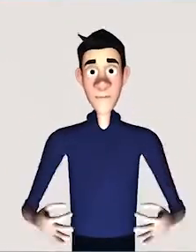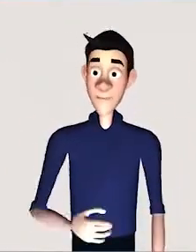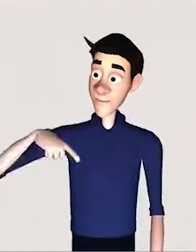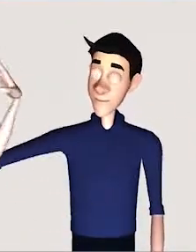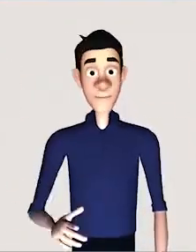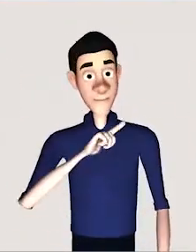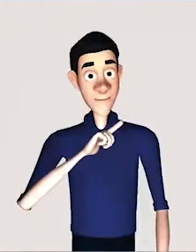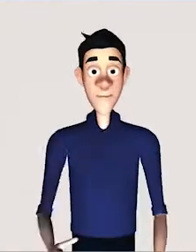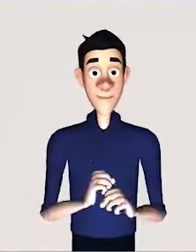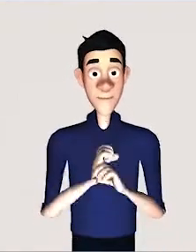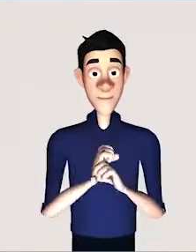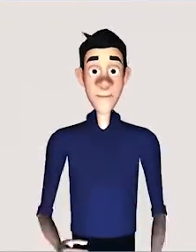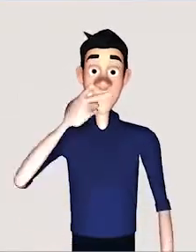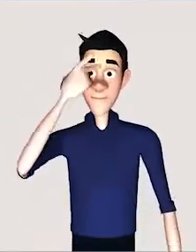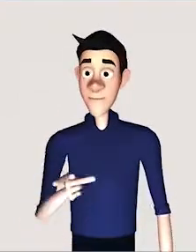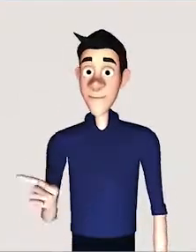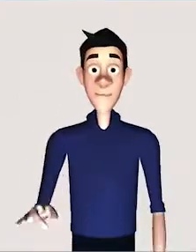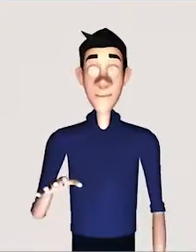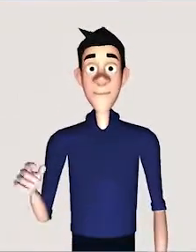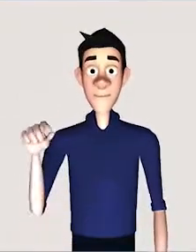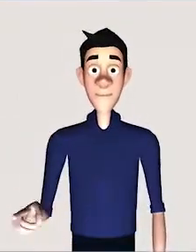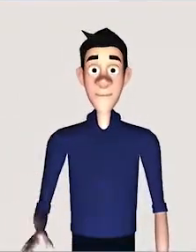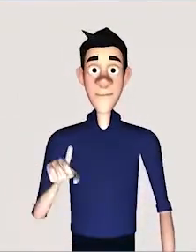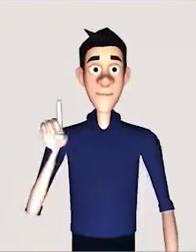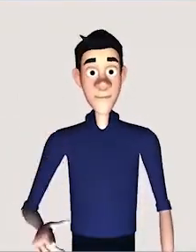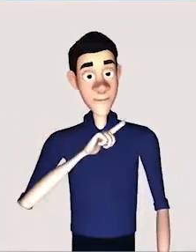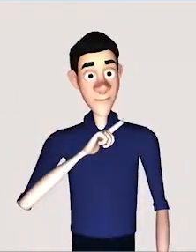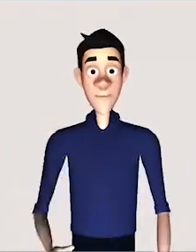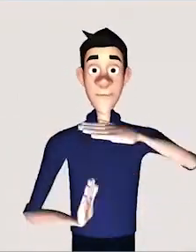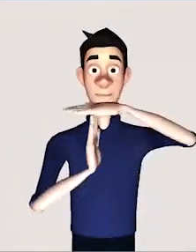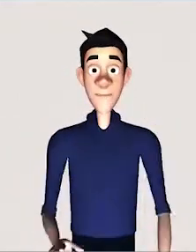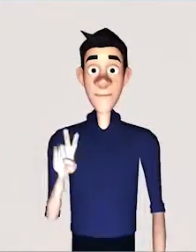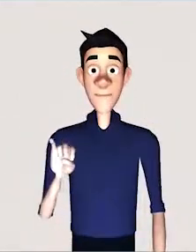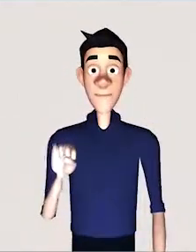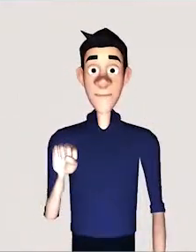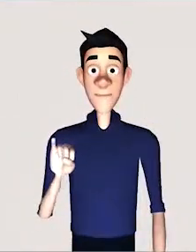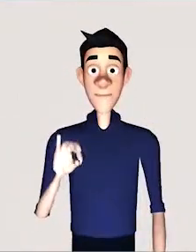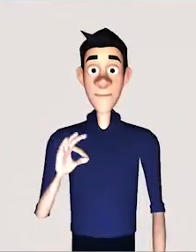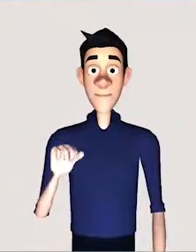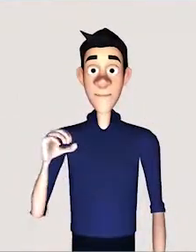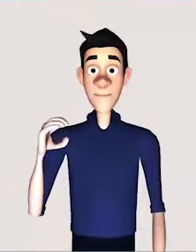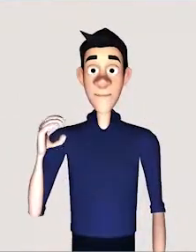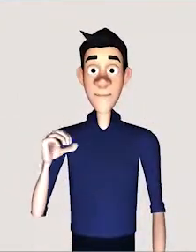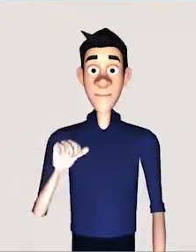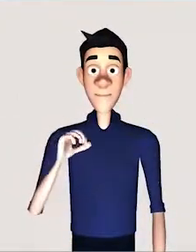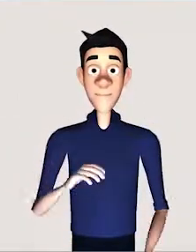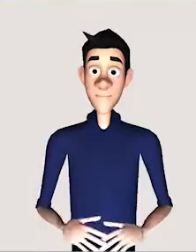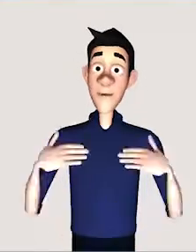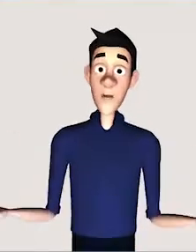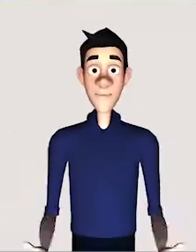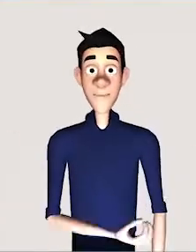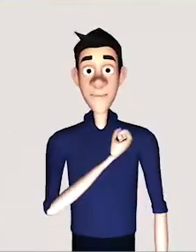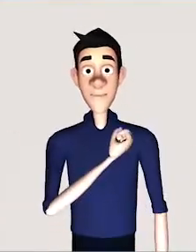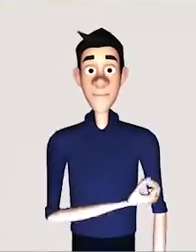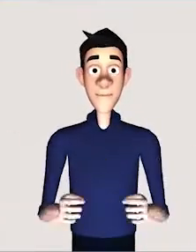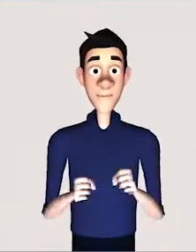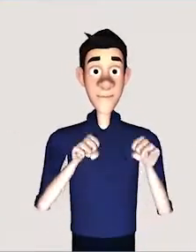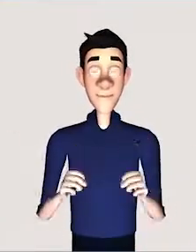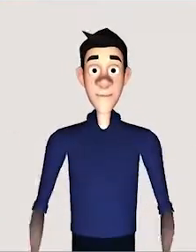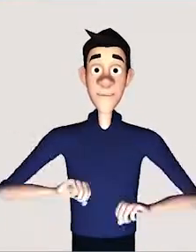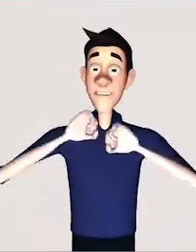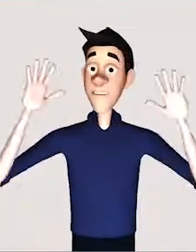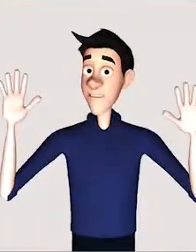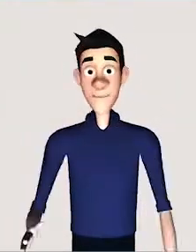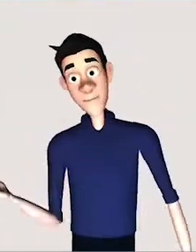Na proporção, esse daqui atingiu a capacidade máxima praticamente o ano todo. Então, a gente poderia dizer que ele foi mais